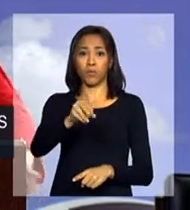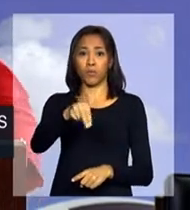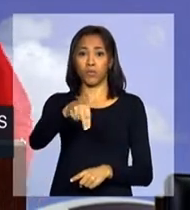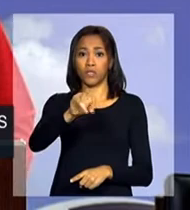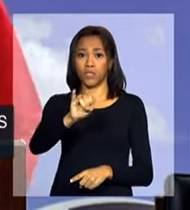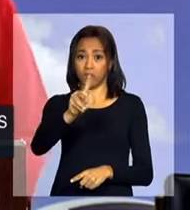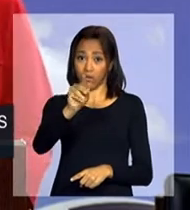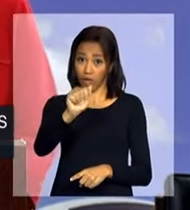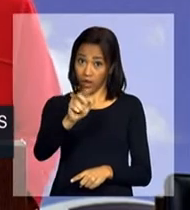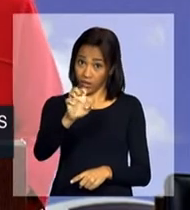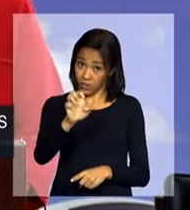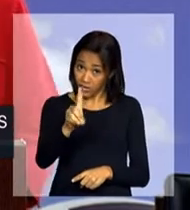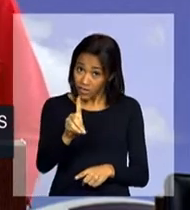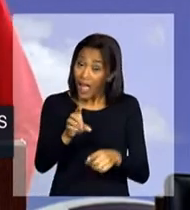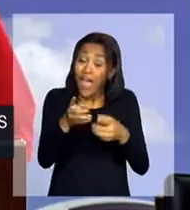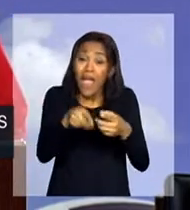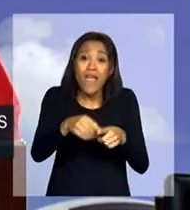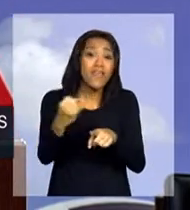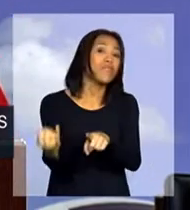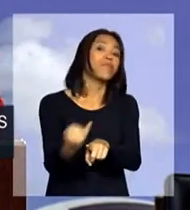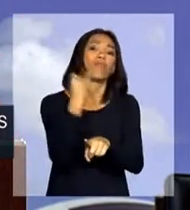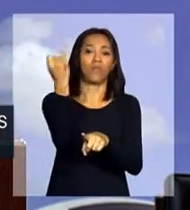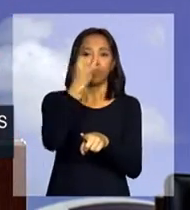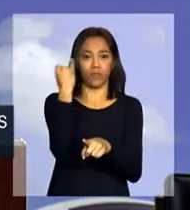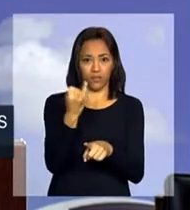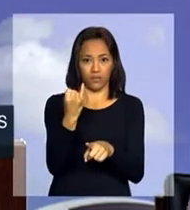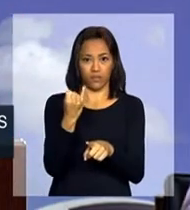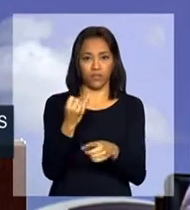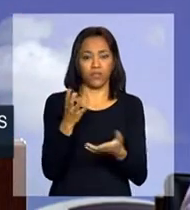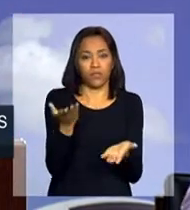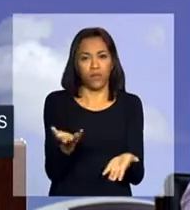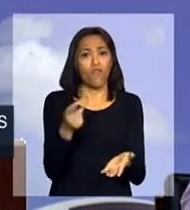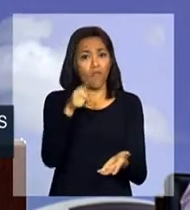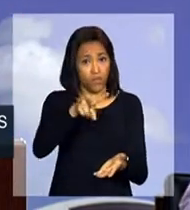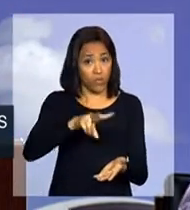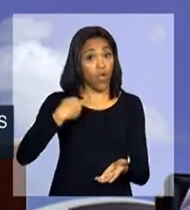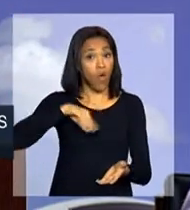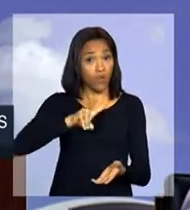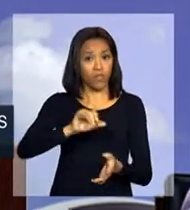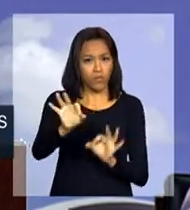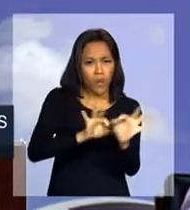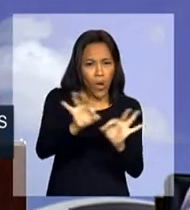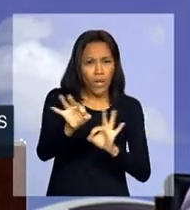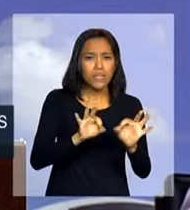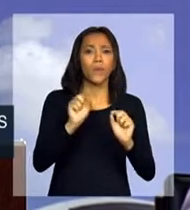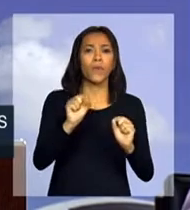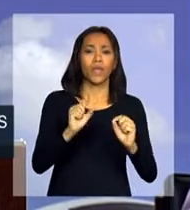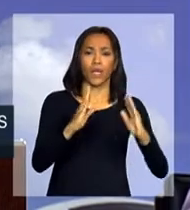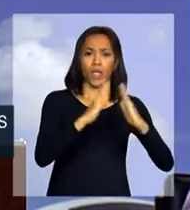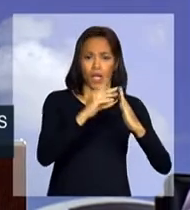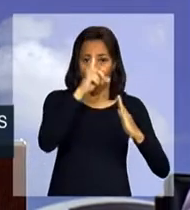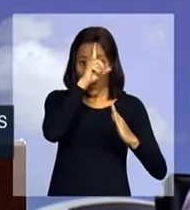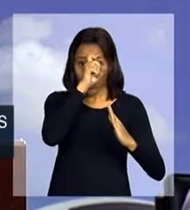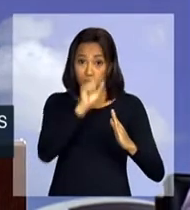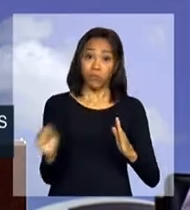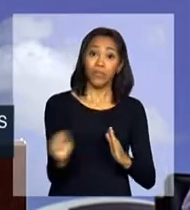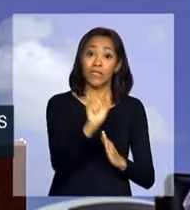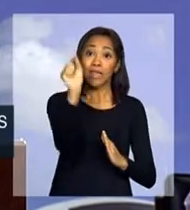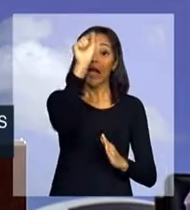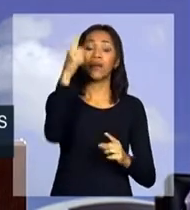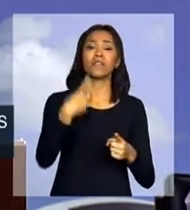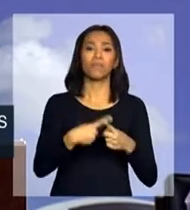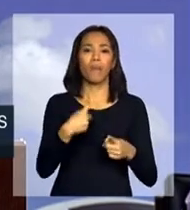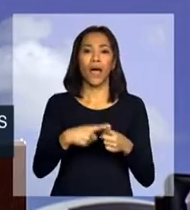Nós também iremos preparar, como vocês viram, hospitais para coleta e guarda